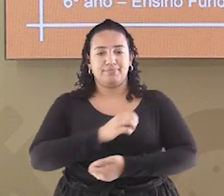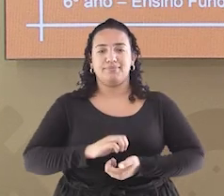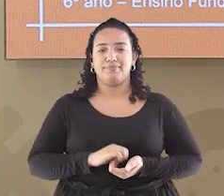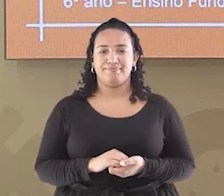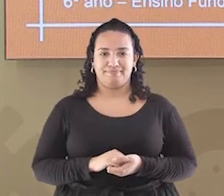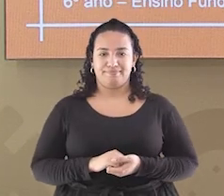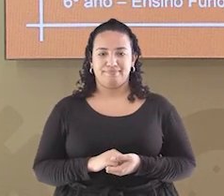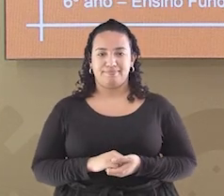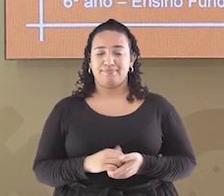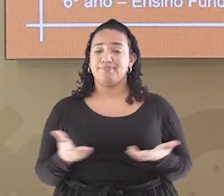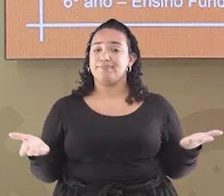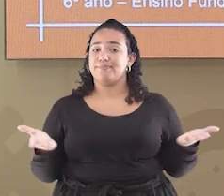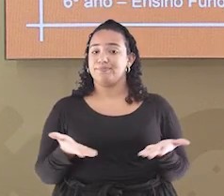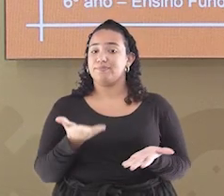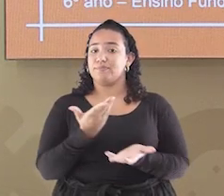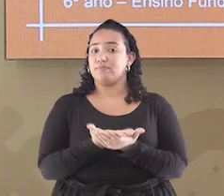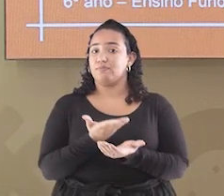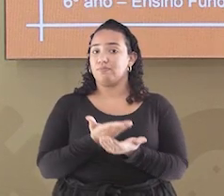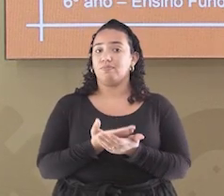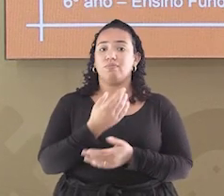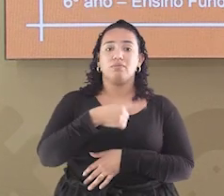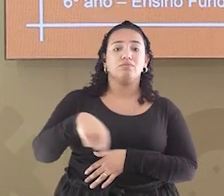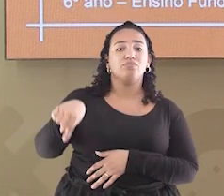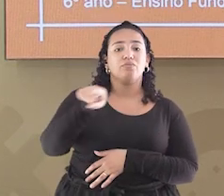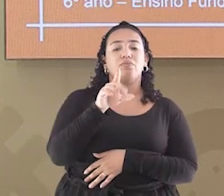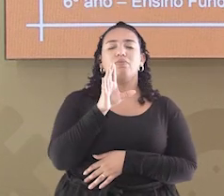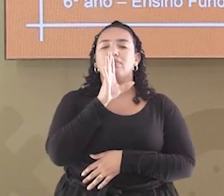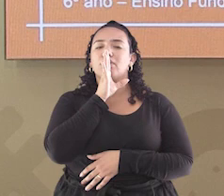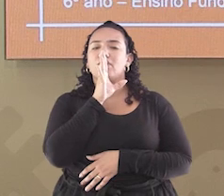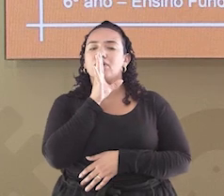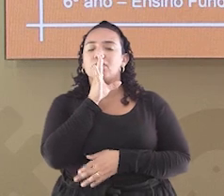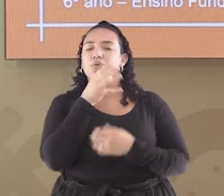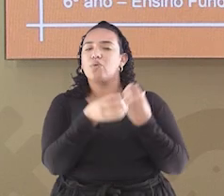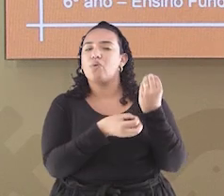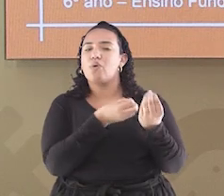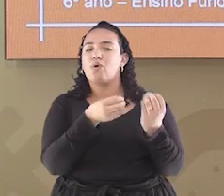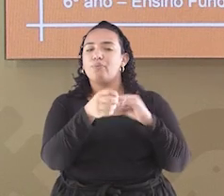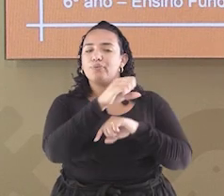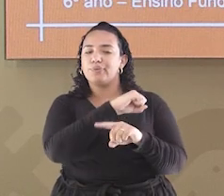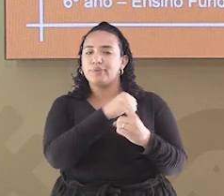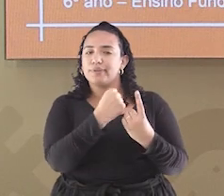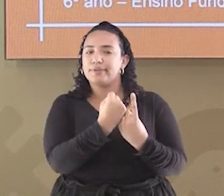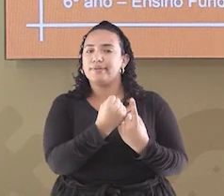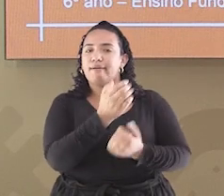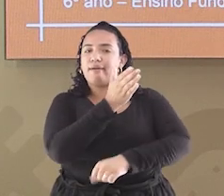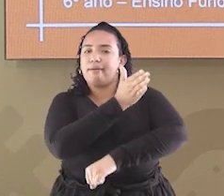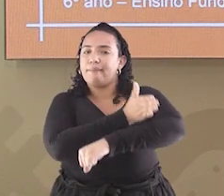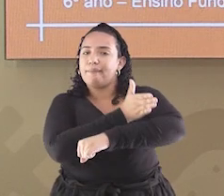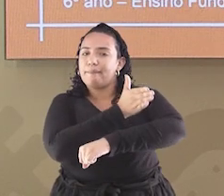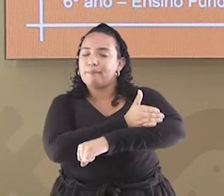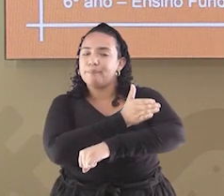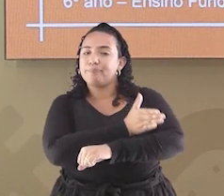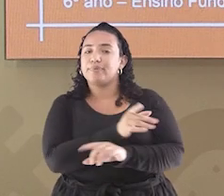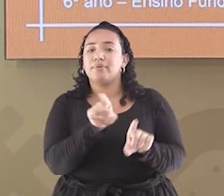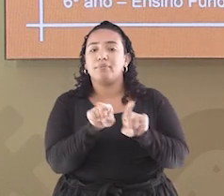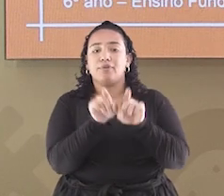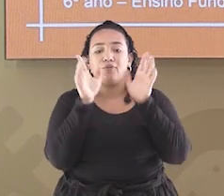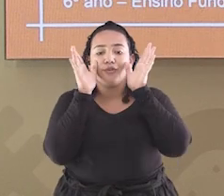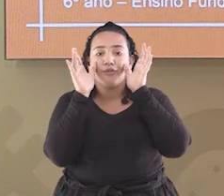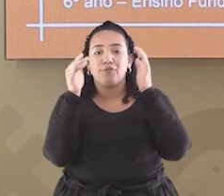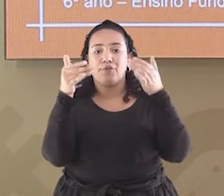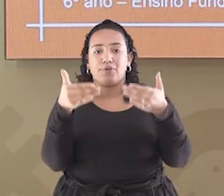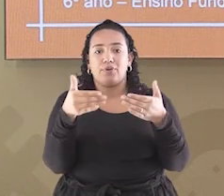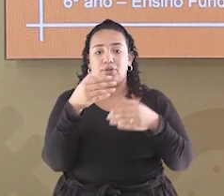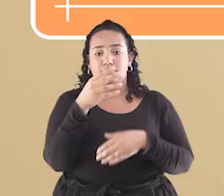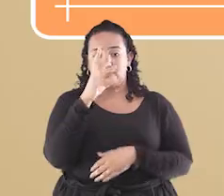fundamental. Na aula de hoje vamos conhecer a formação da sociedade medieval com ênfase na relação de senhores